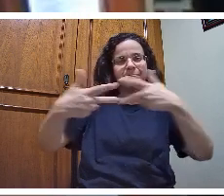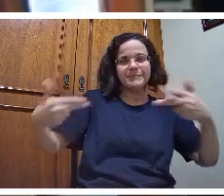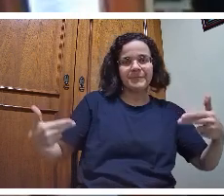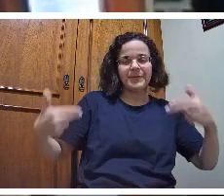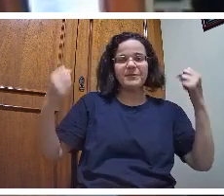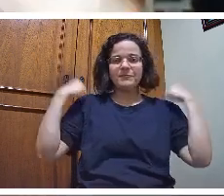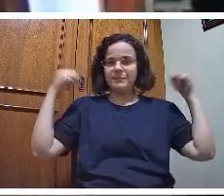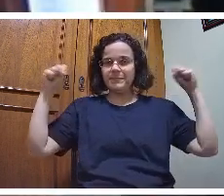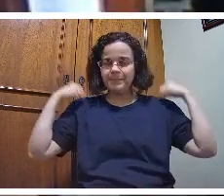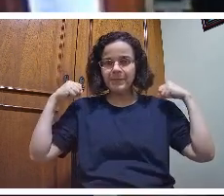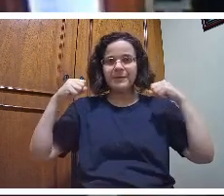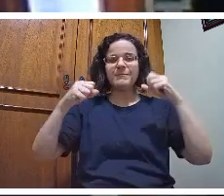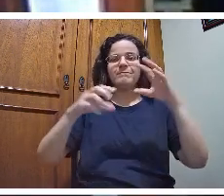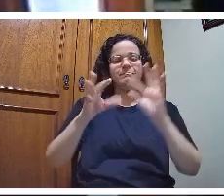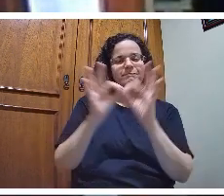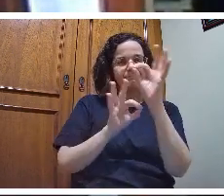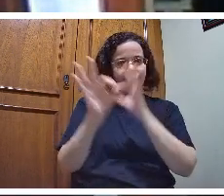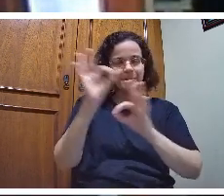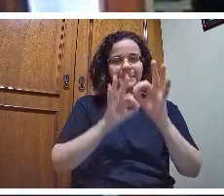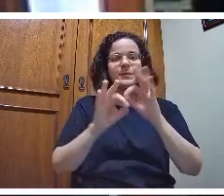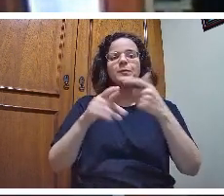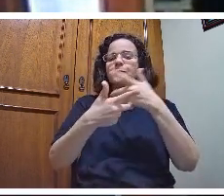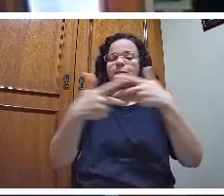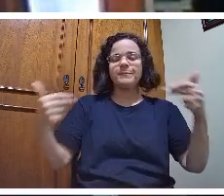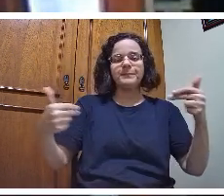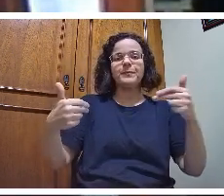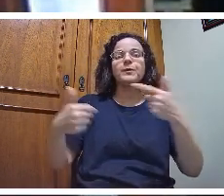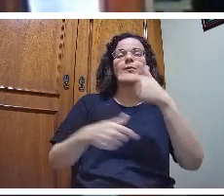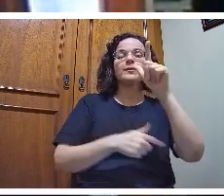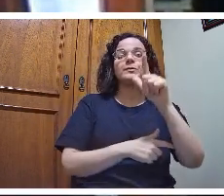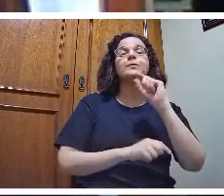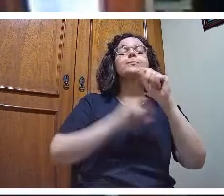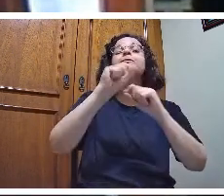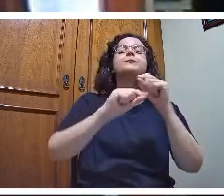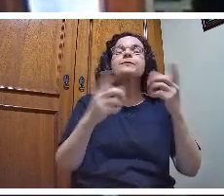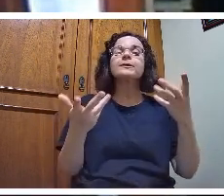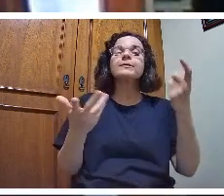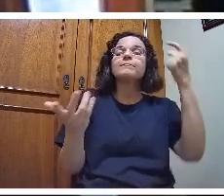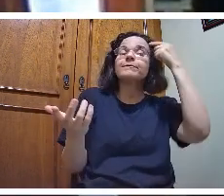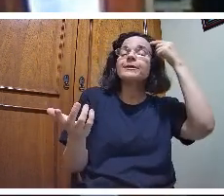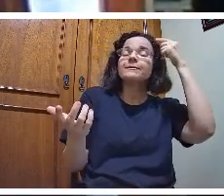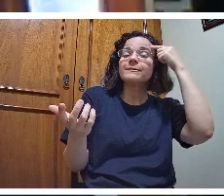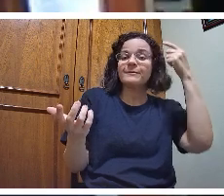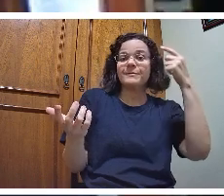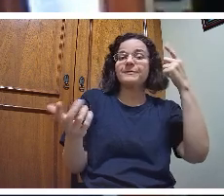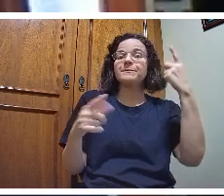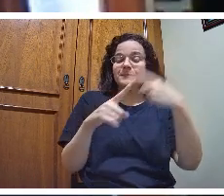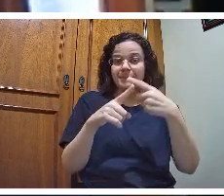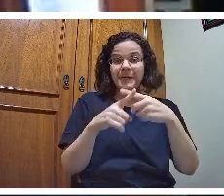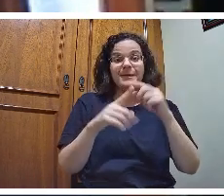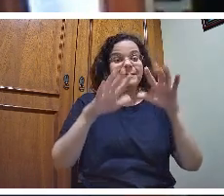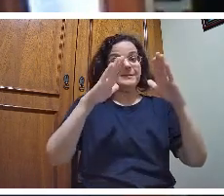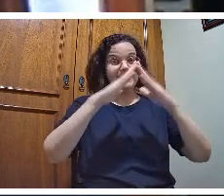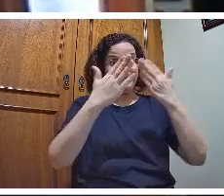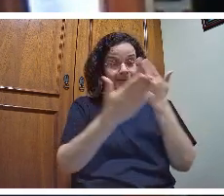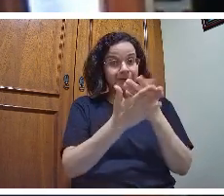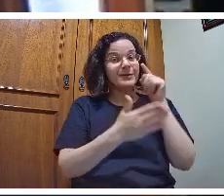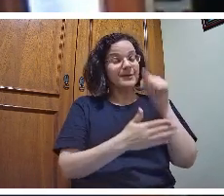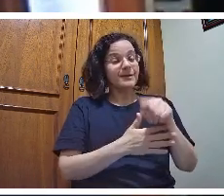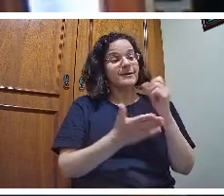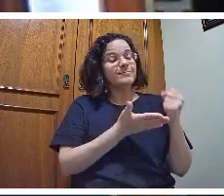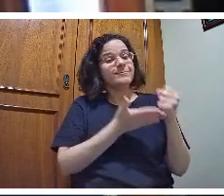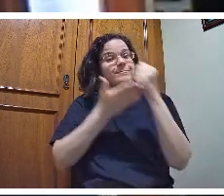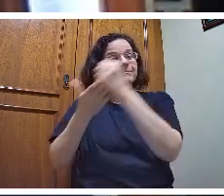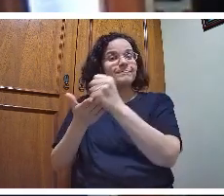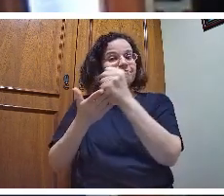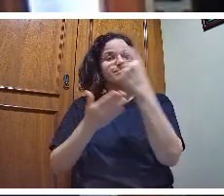do que pensar mas a função da escola é possibilitar o pensamento didático pedagógico